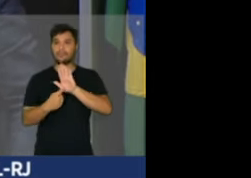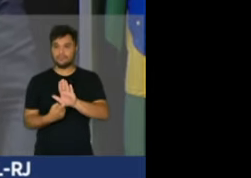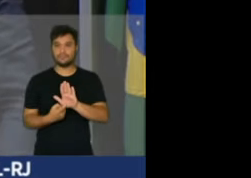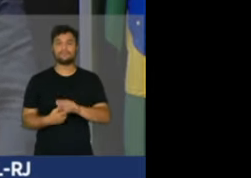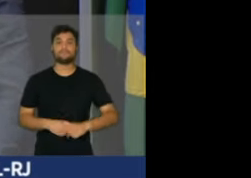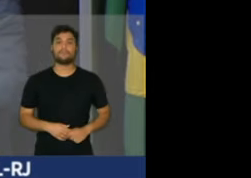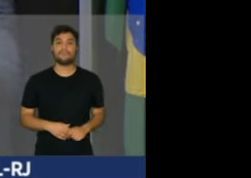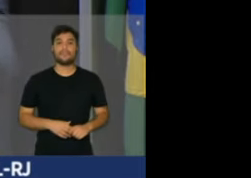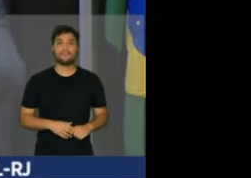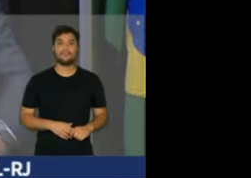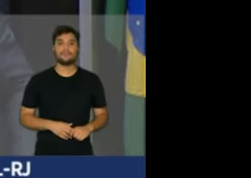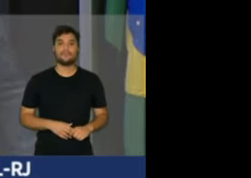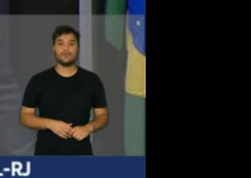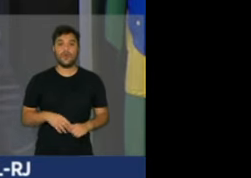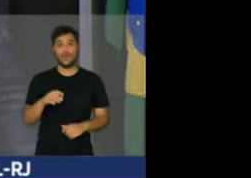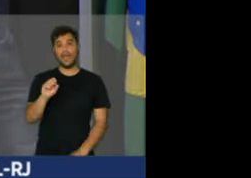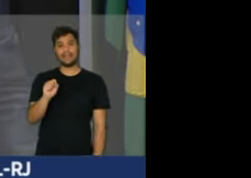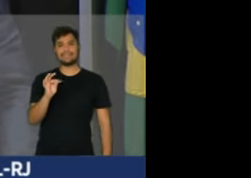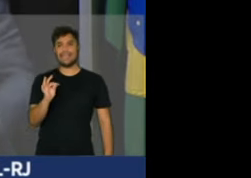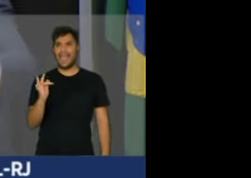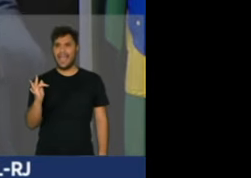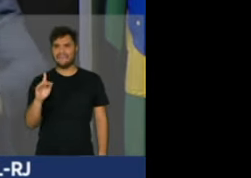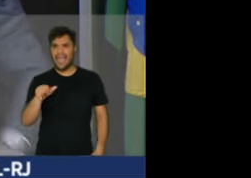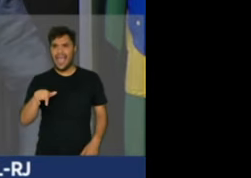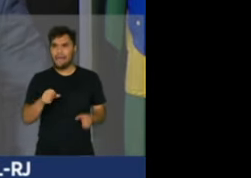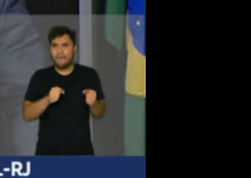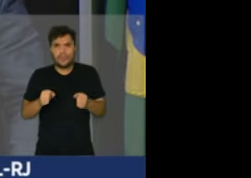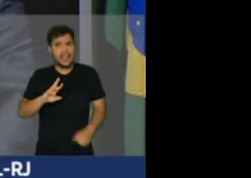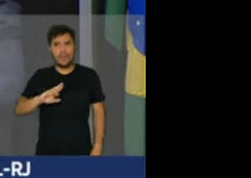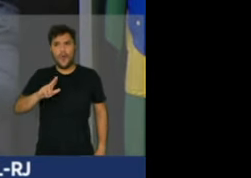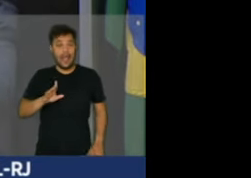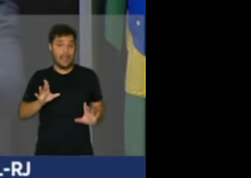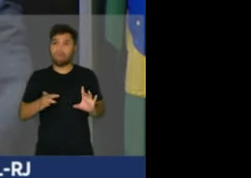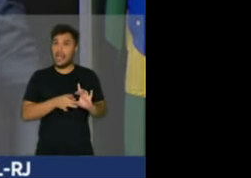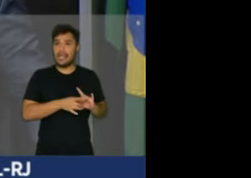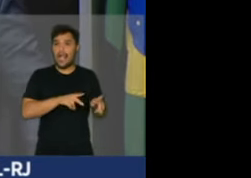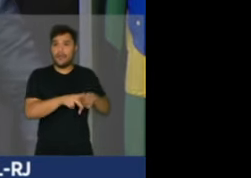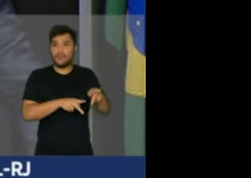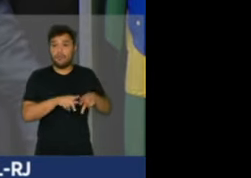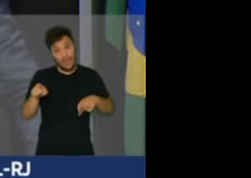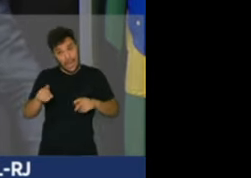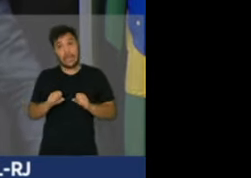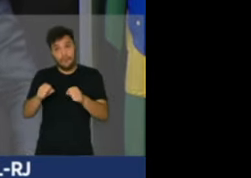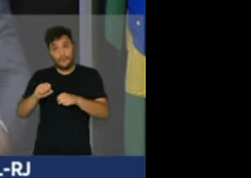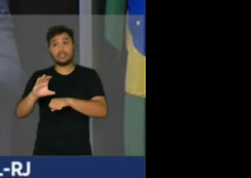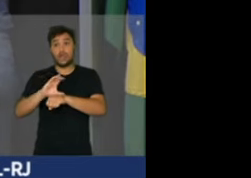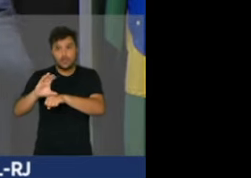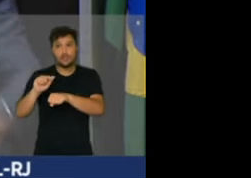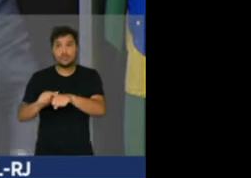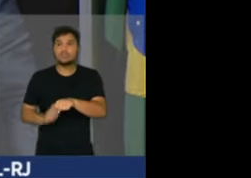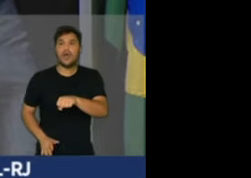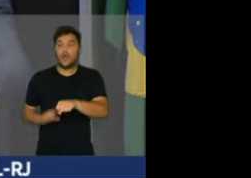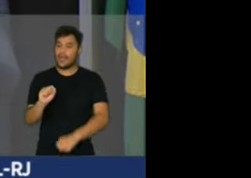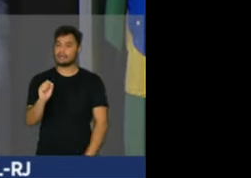dispositivo, o Supremo nem é um poder, pois não representa o povo, deveria ser o guardião da Constituição. E o que tem